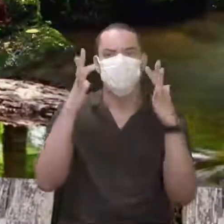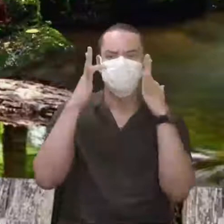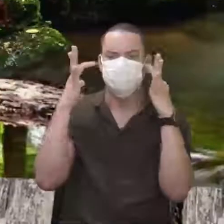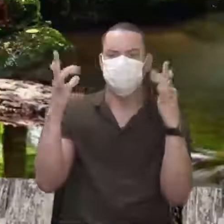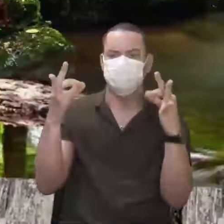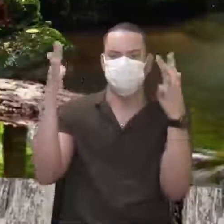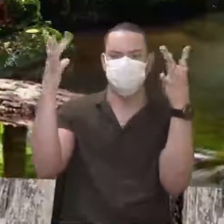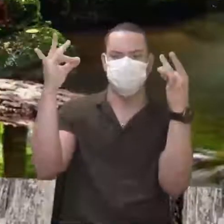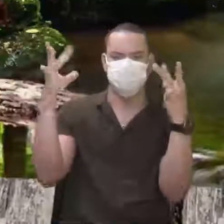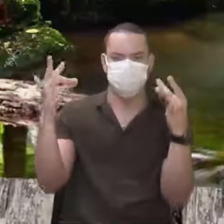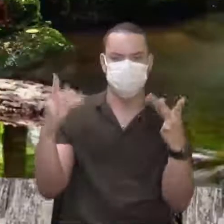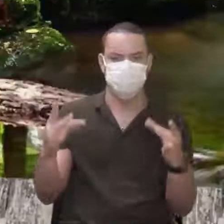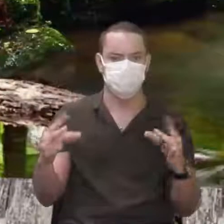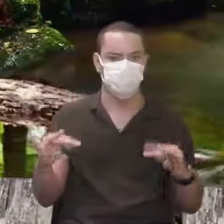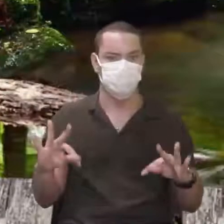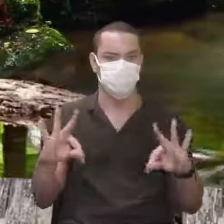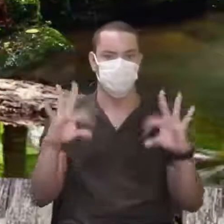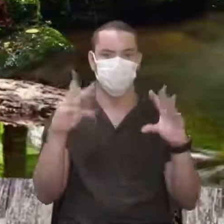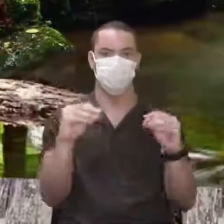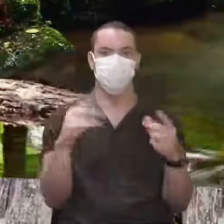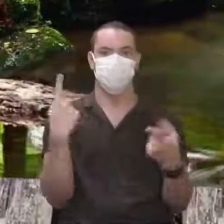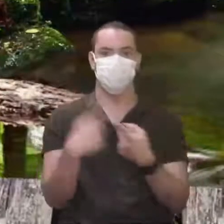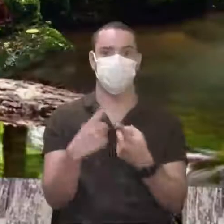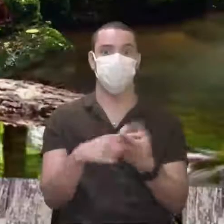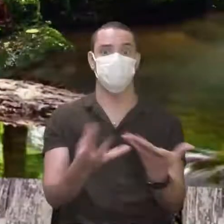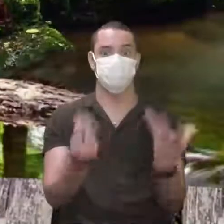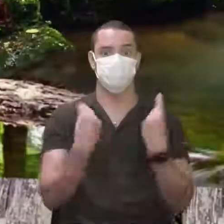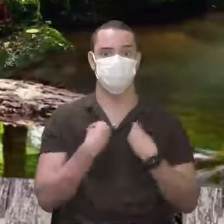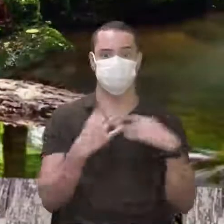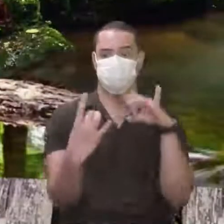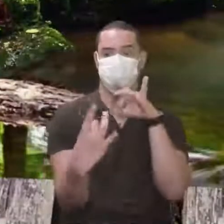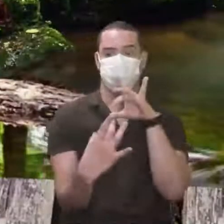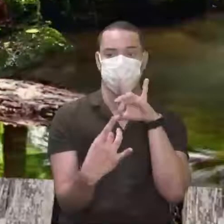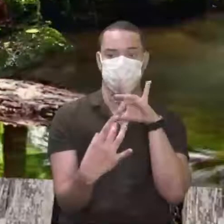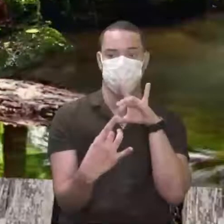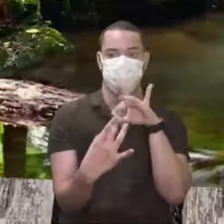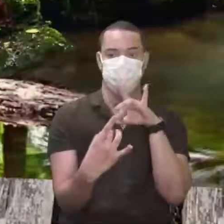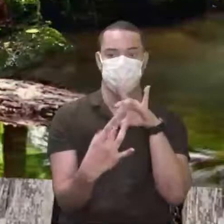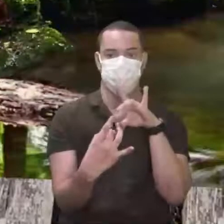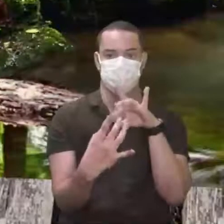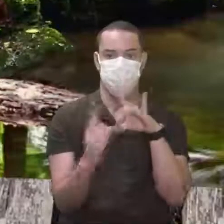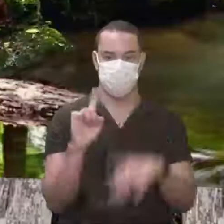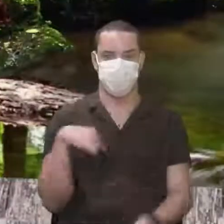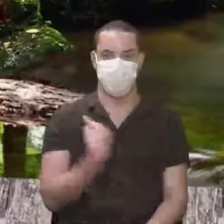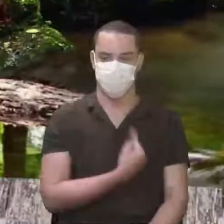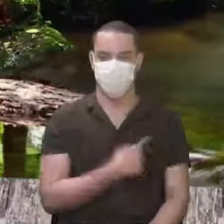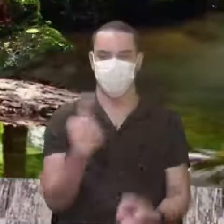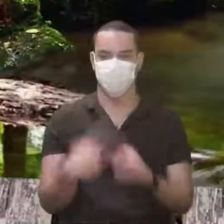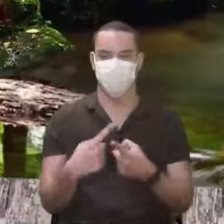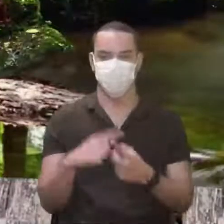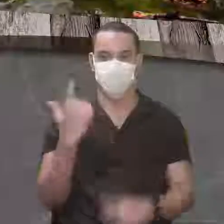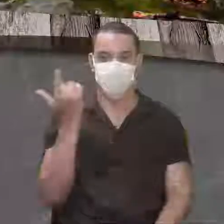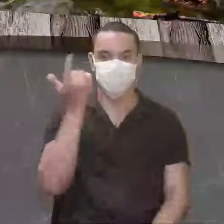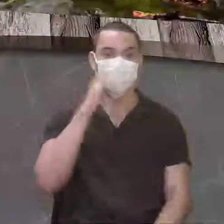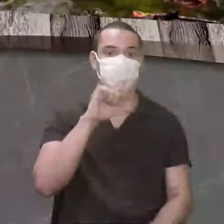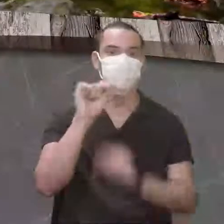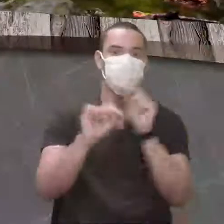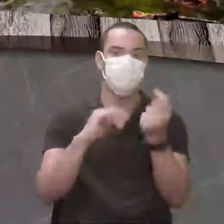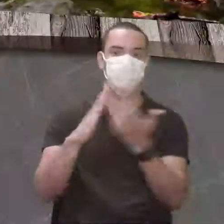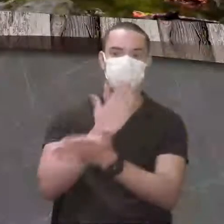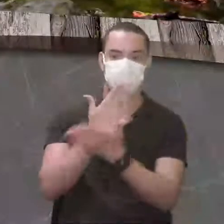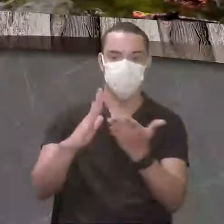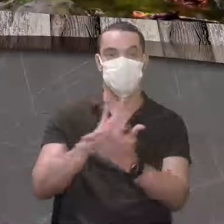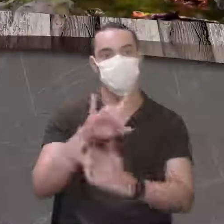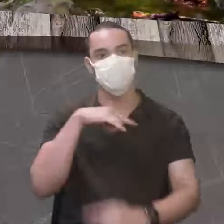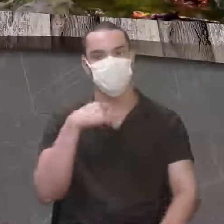aos detalhes, tá certo? Dê aquele feedback para a gente, certo? Para a gente sanar alguma